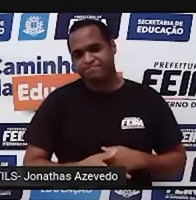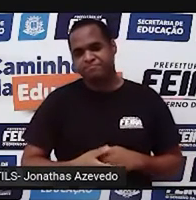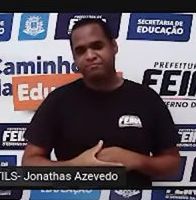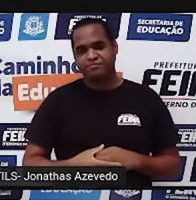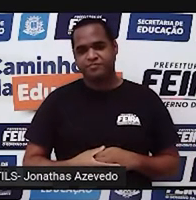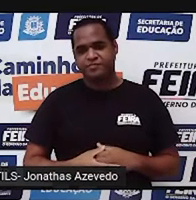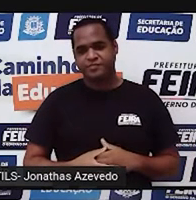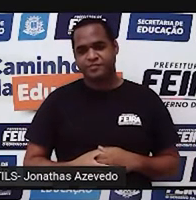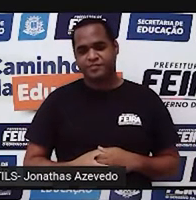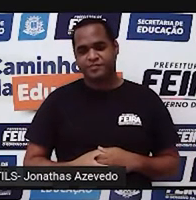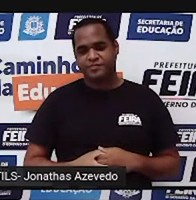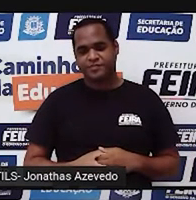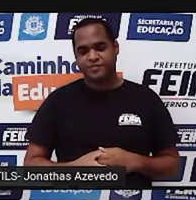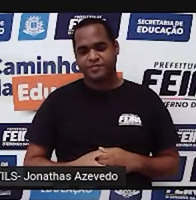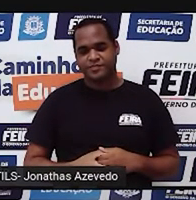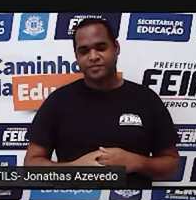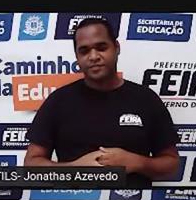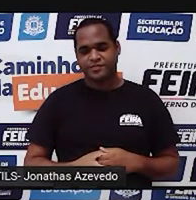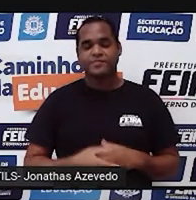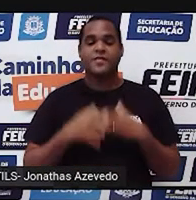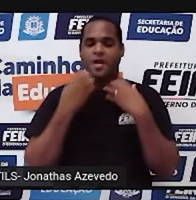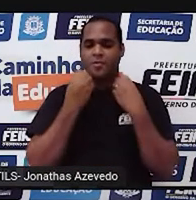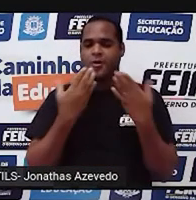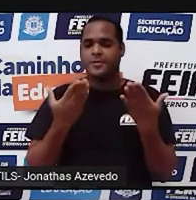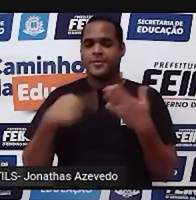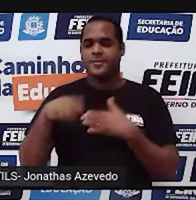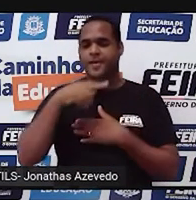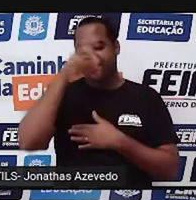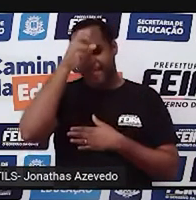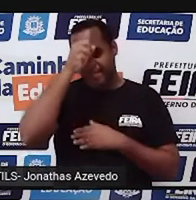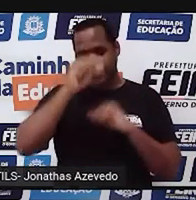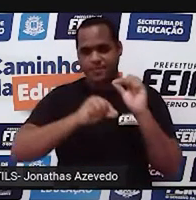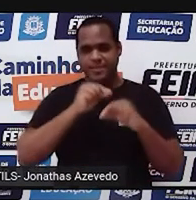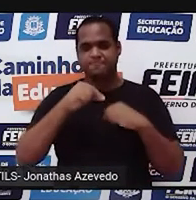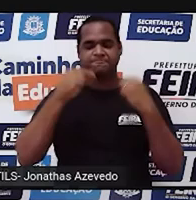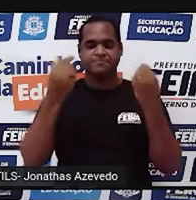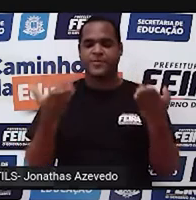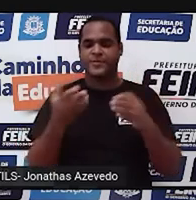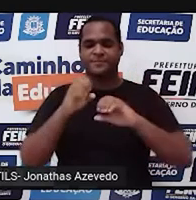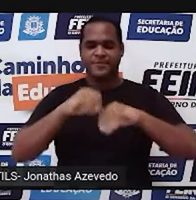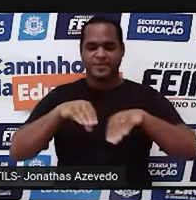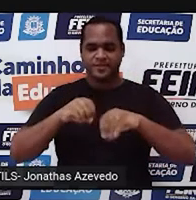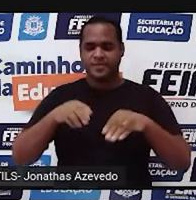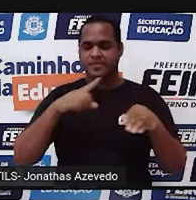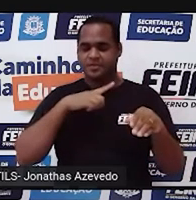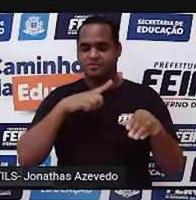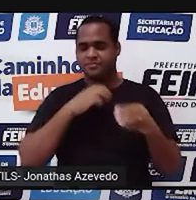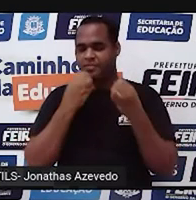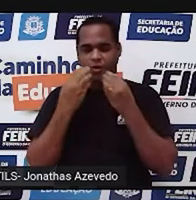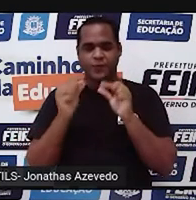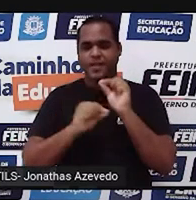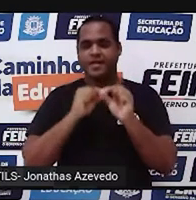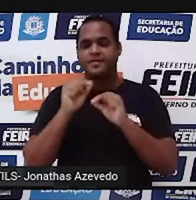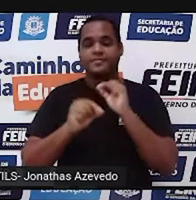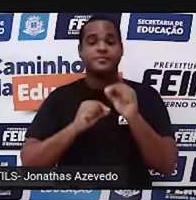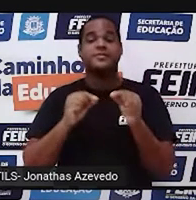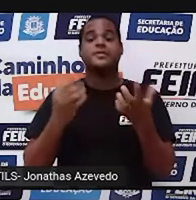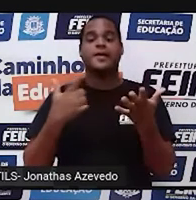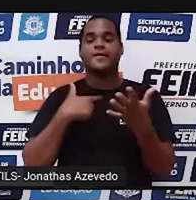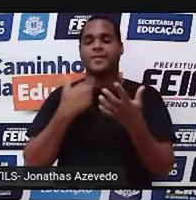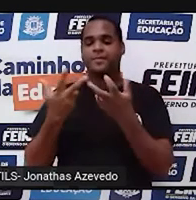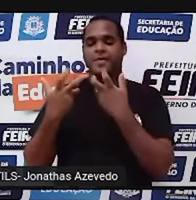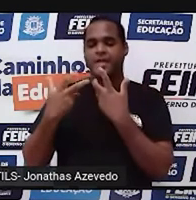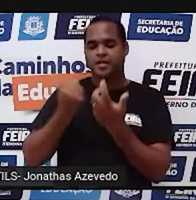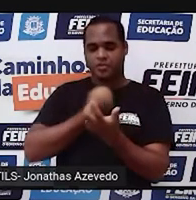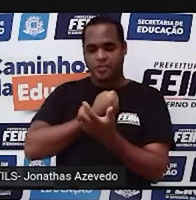sertão. Bom, o que é que a gente vai aprender nessa aula, né? A gente vai aprender a pegar